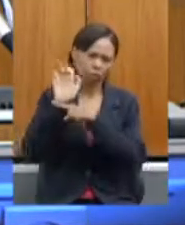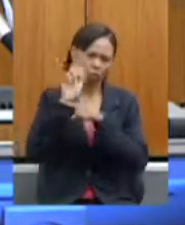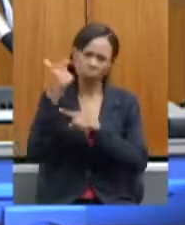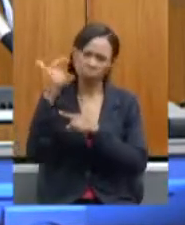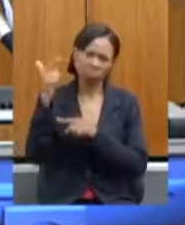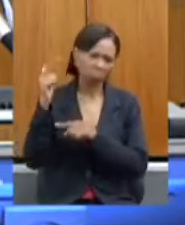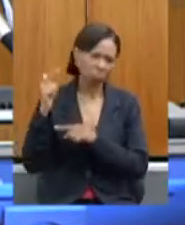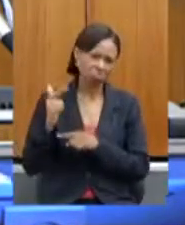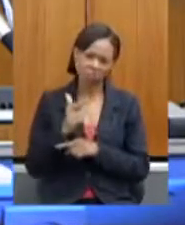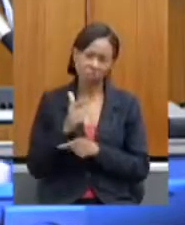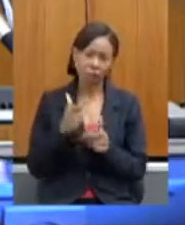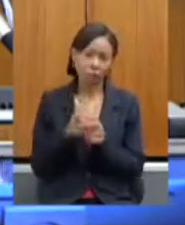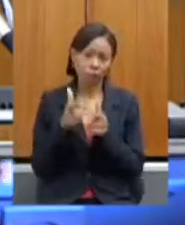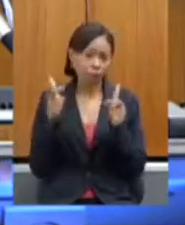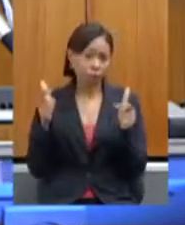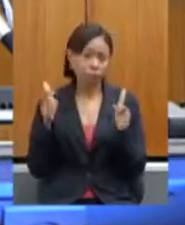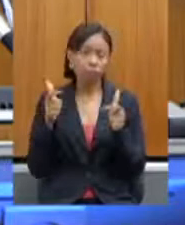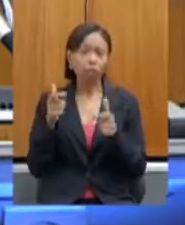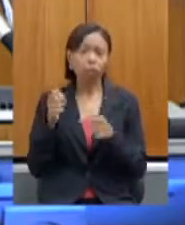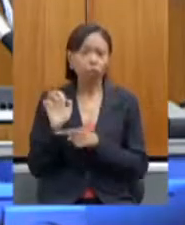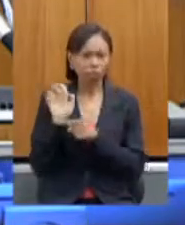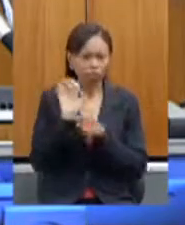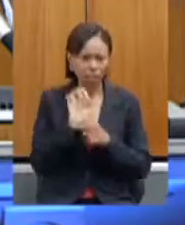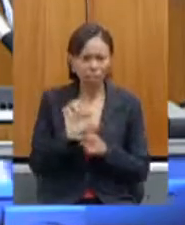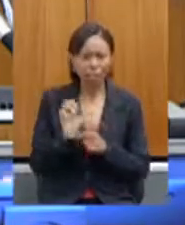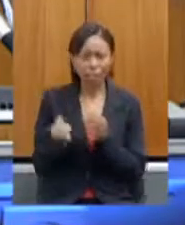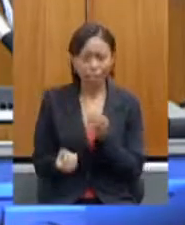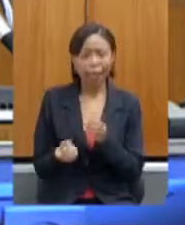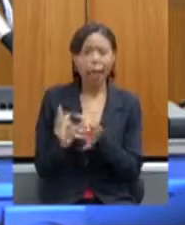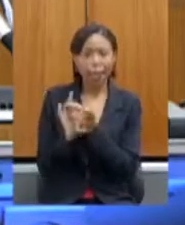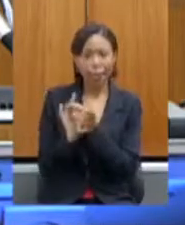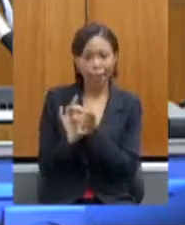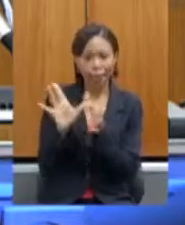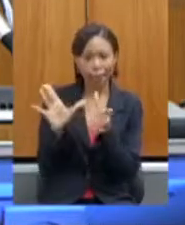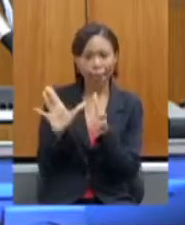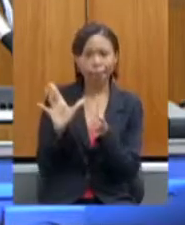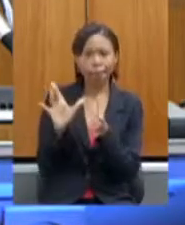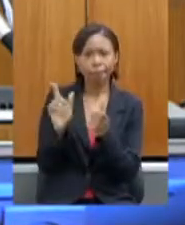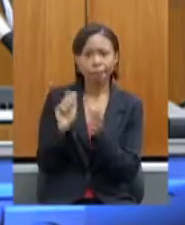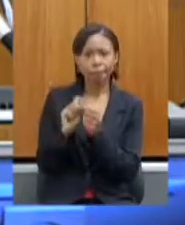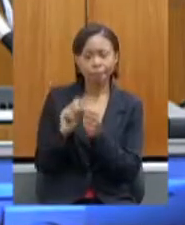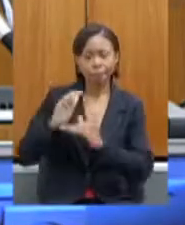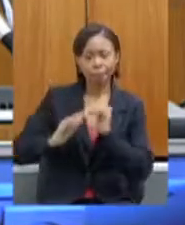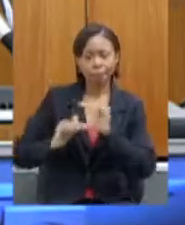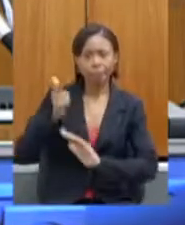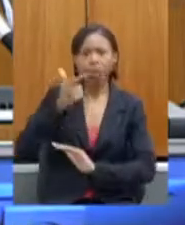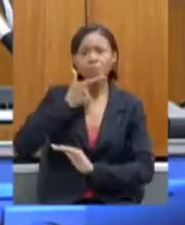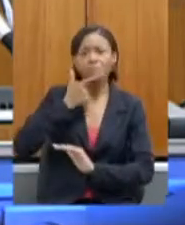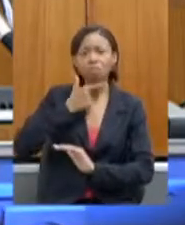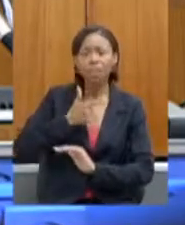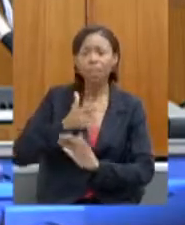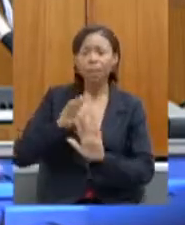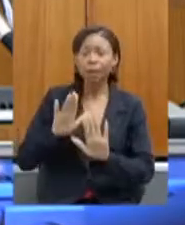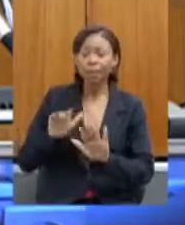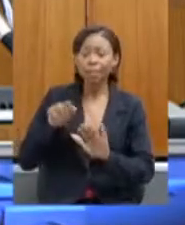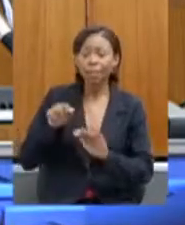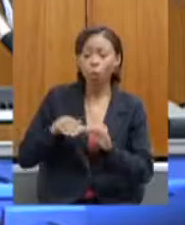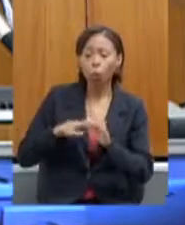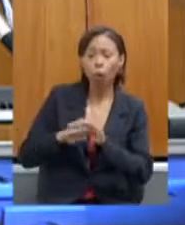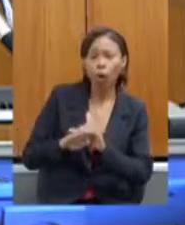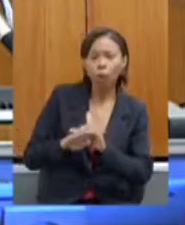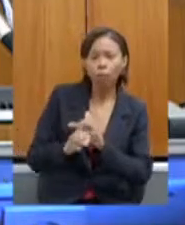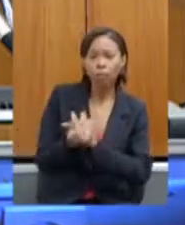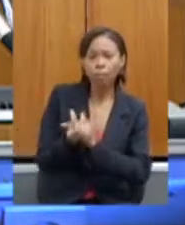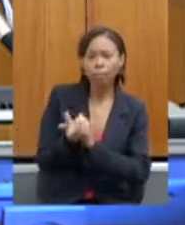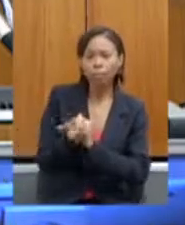dos estados que permite a fabricação de queijo de leite cru exige que o queijo seja maturado 60 dias antes de ser vendido então nós